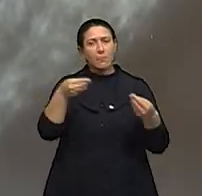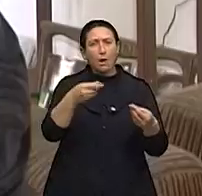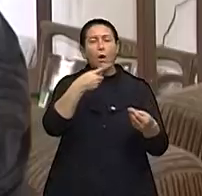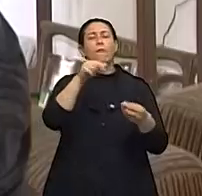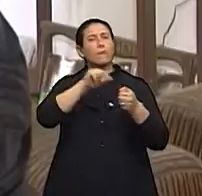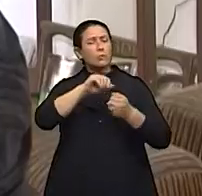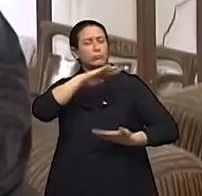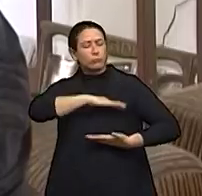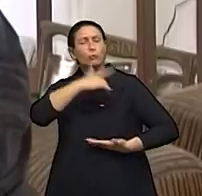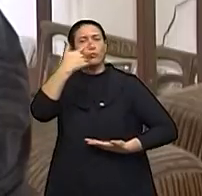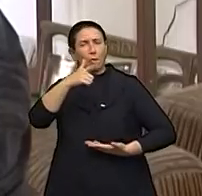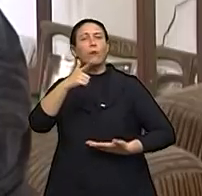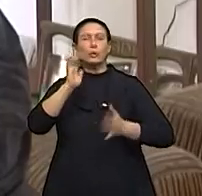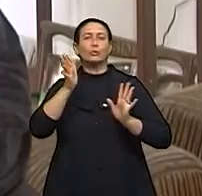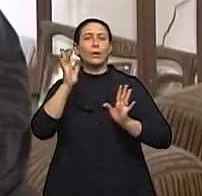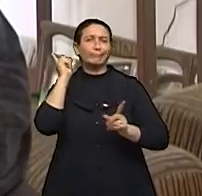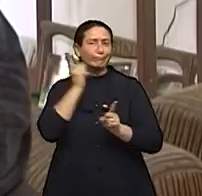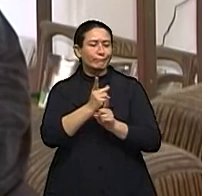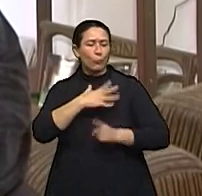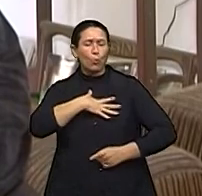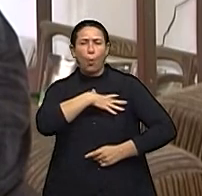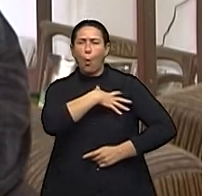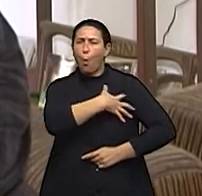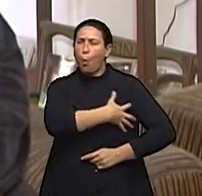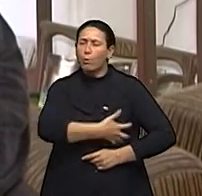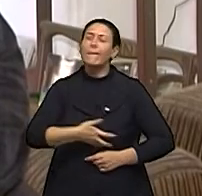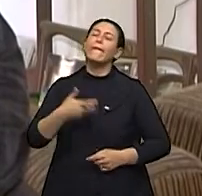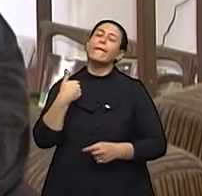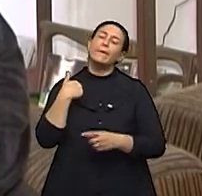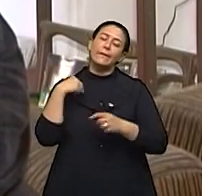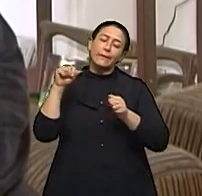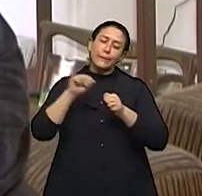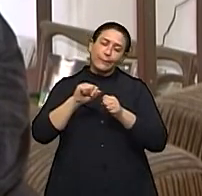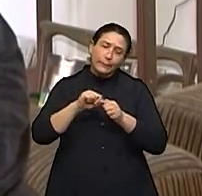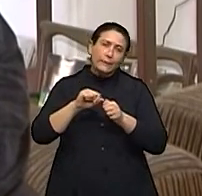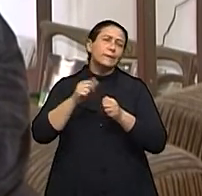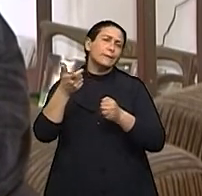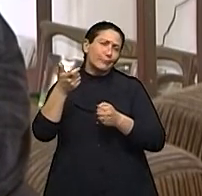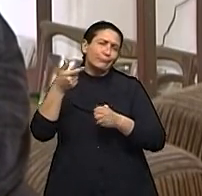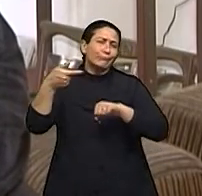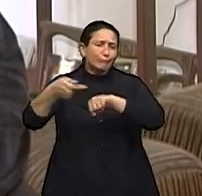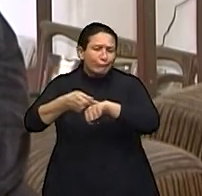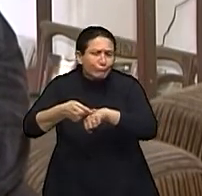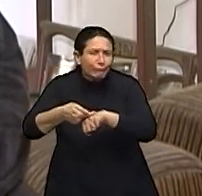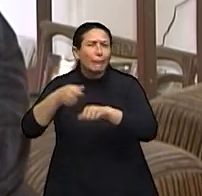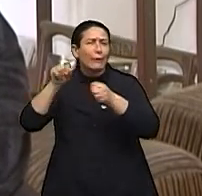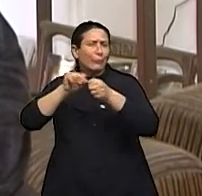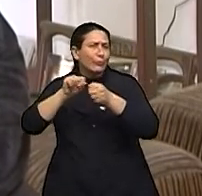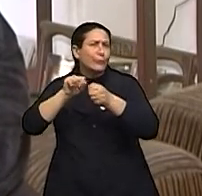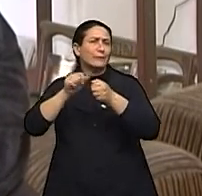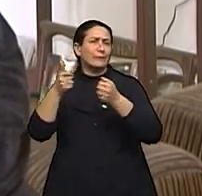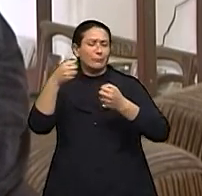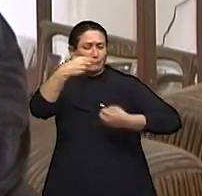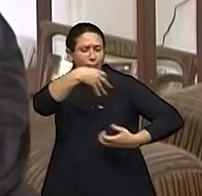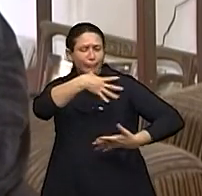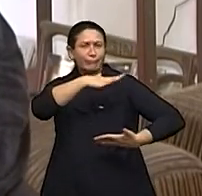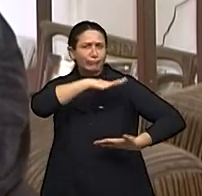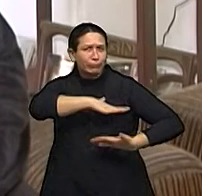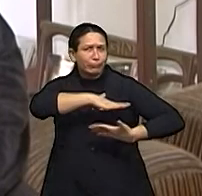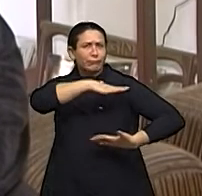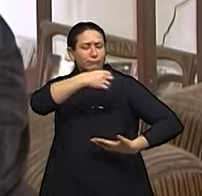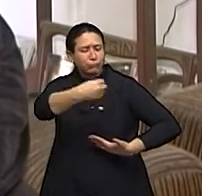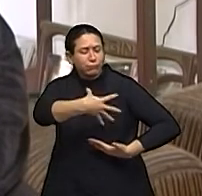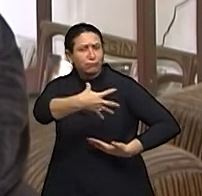Aí começou o tratamento. Fiz a cirurgia, quimioterapia, raios, todo o tratamento. Foi muito difícil,